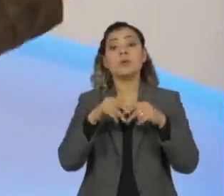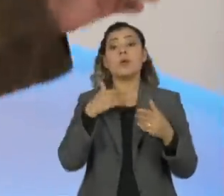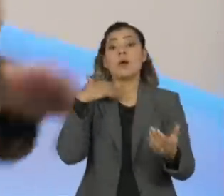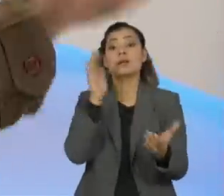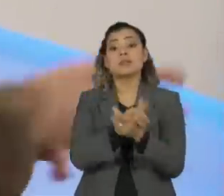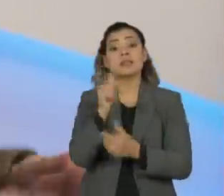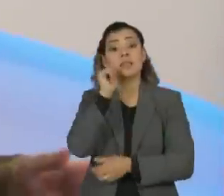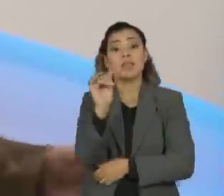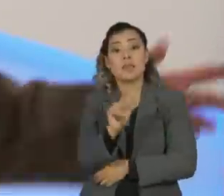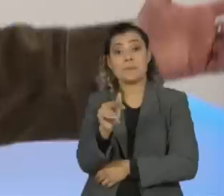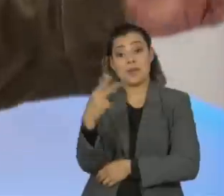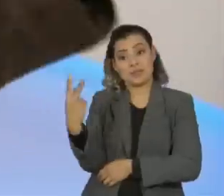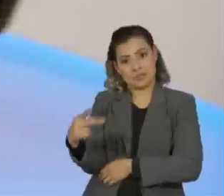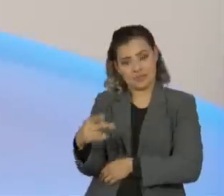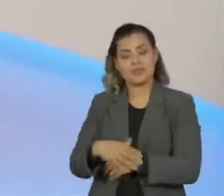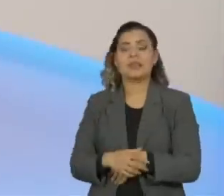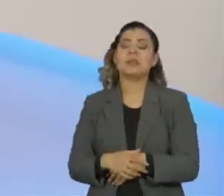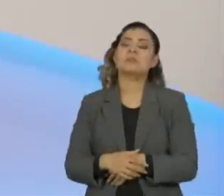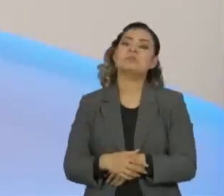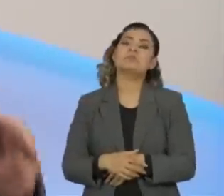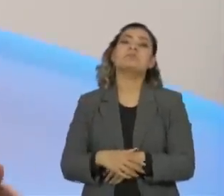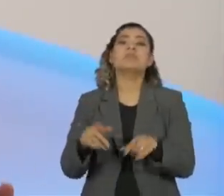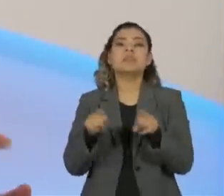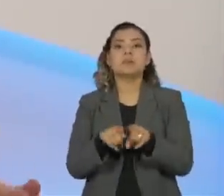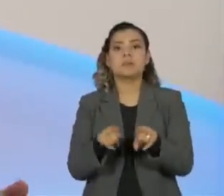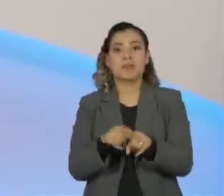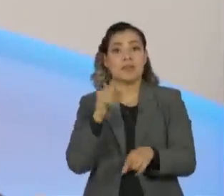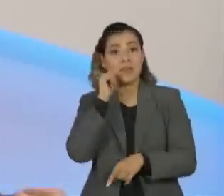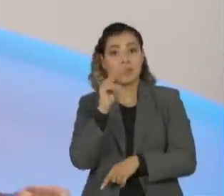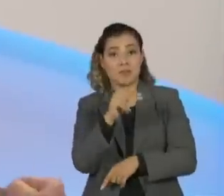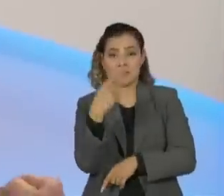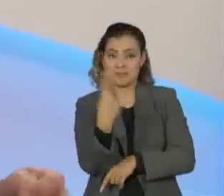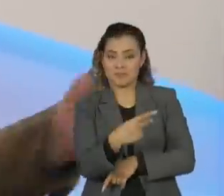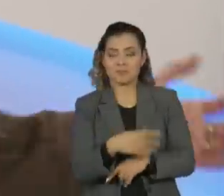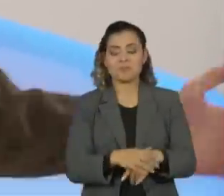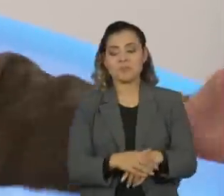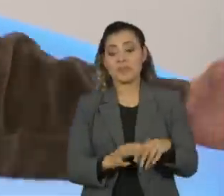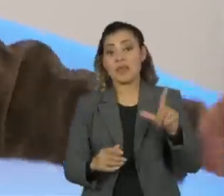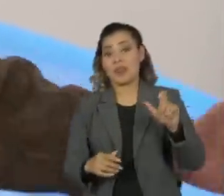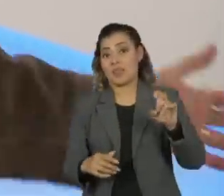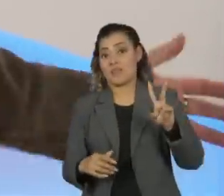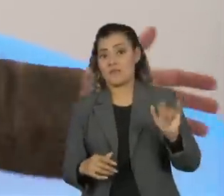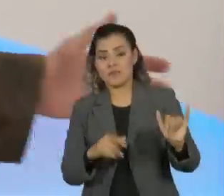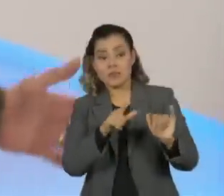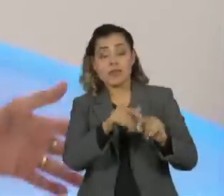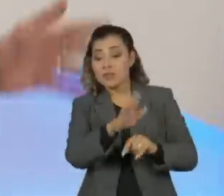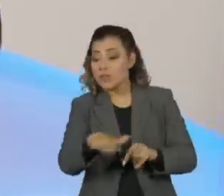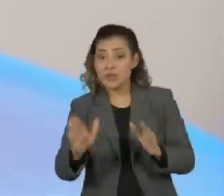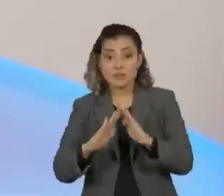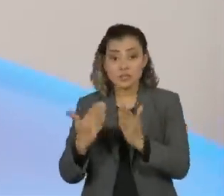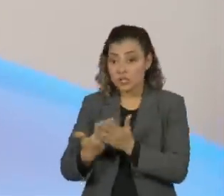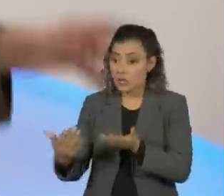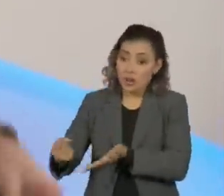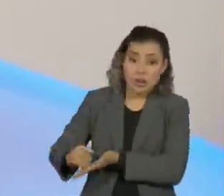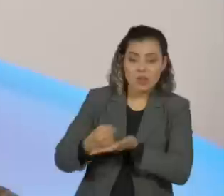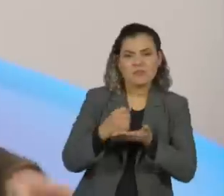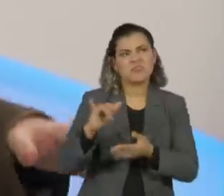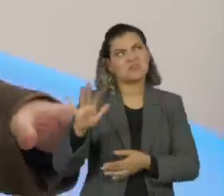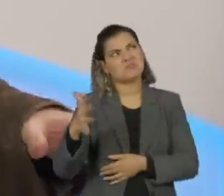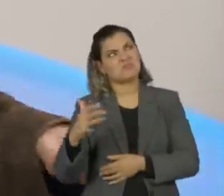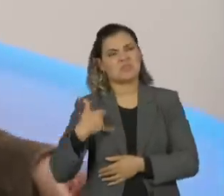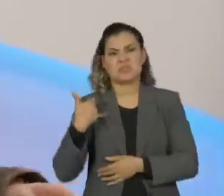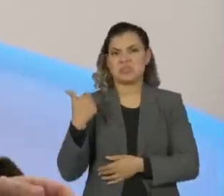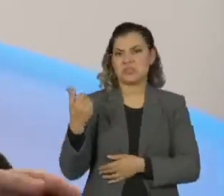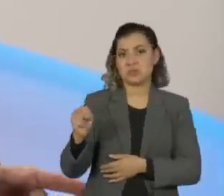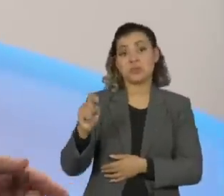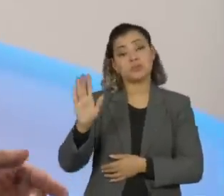irmã do Neville de Almeida, com a mulher, com a irmã da mulher do Neville, trazendo as crianças do colégio, a gente teve uns 18 anos, mas já